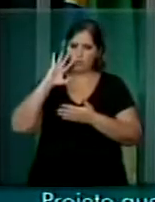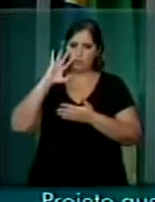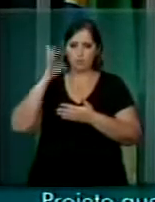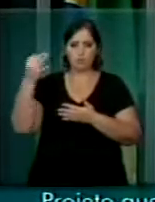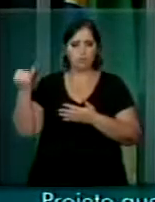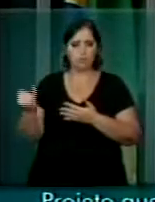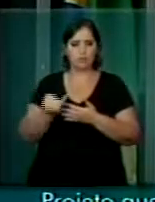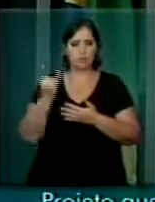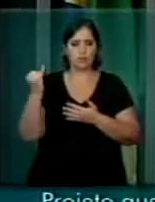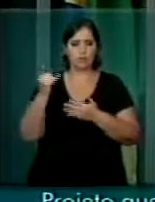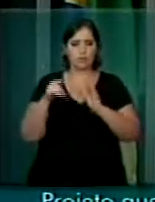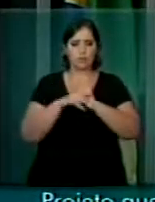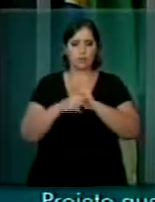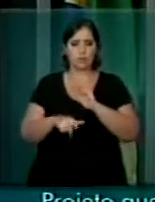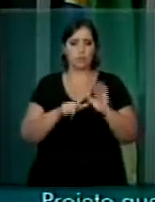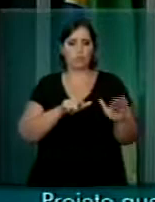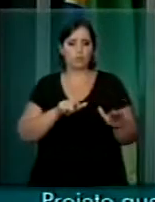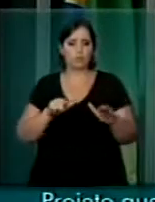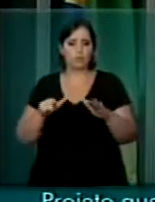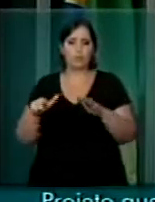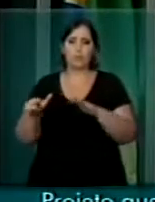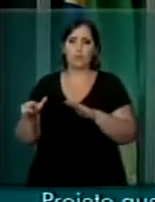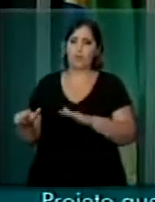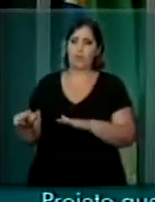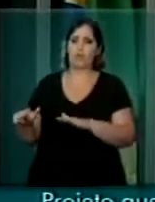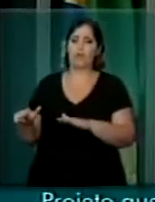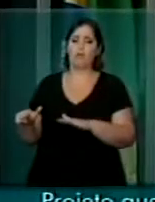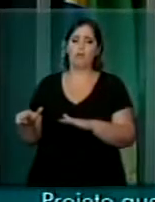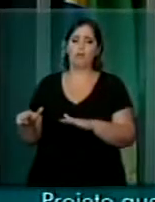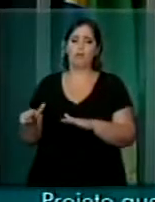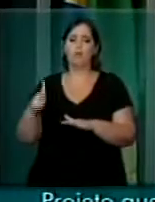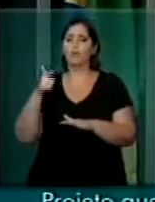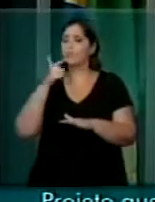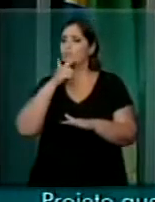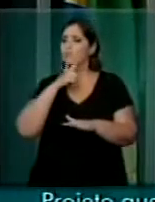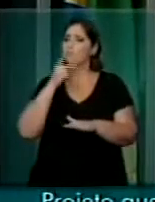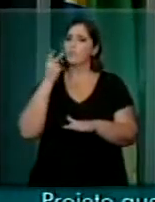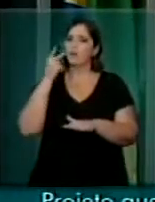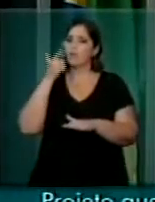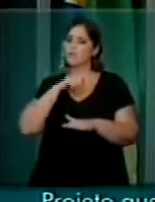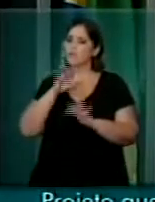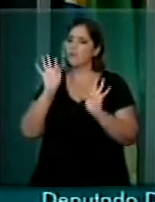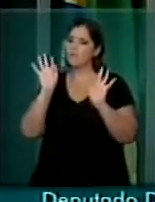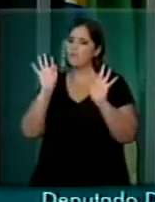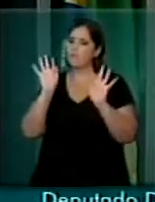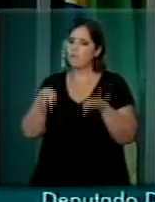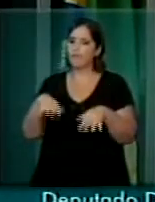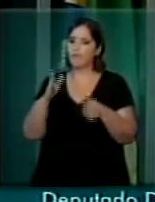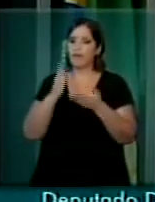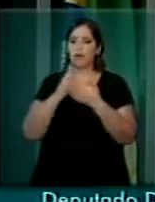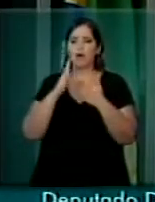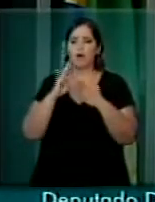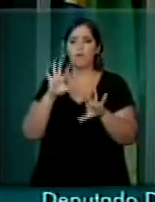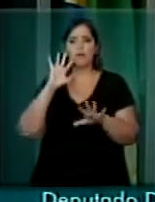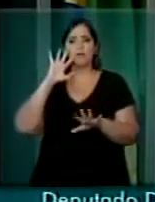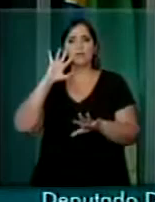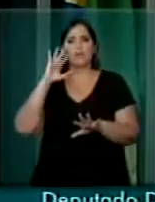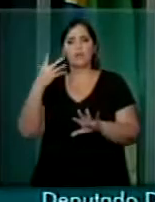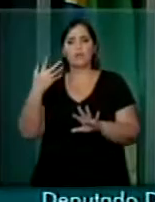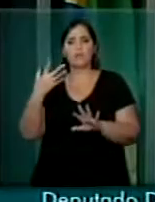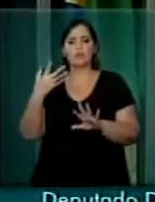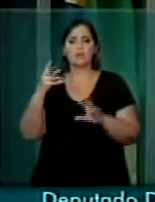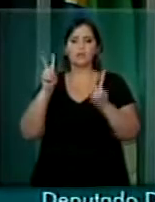esta semana para finalizarmos a deliberação